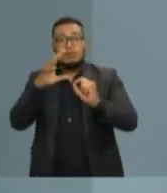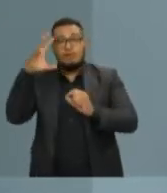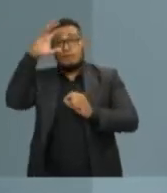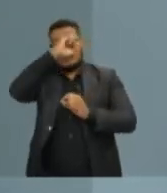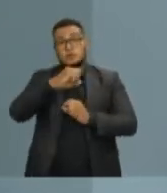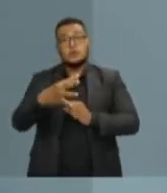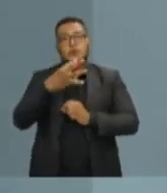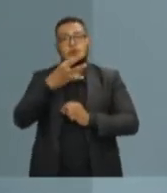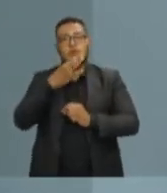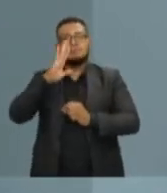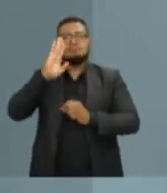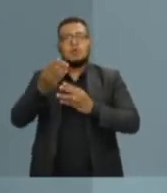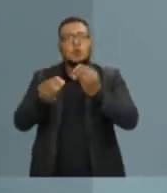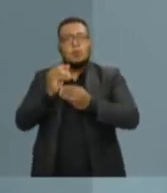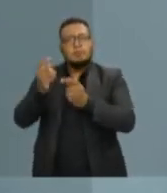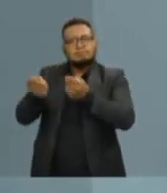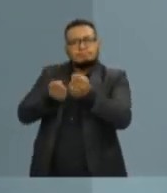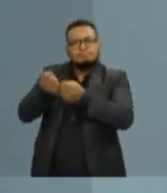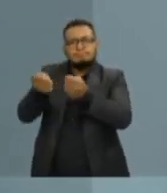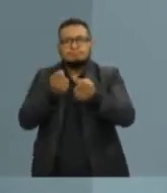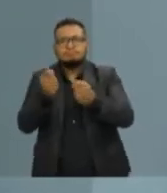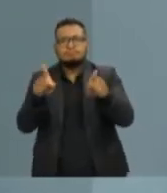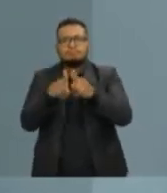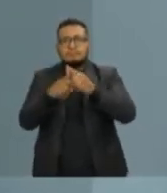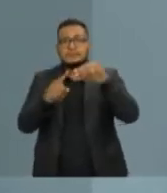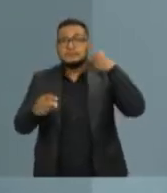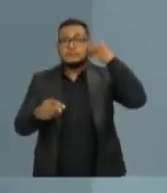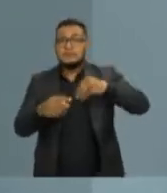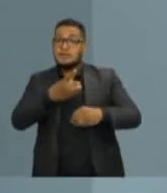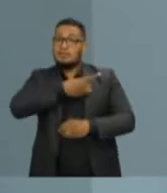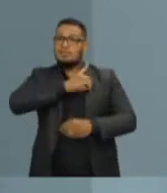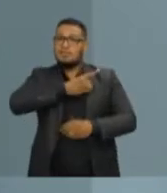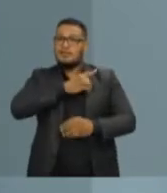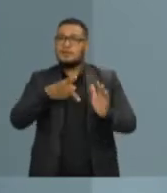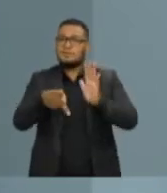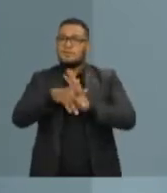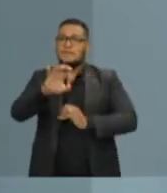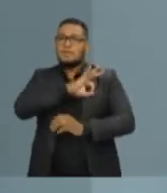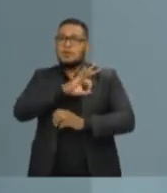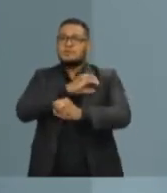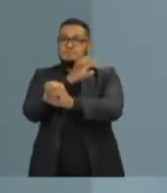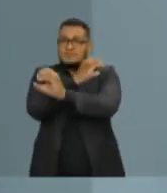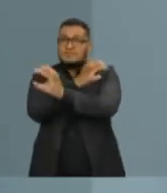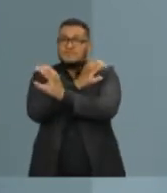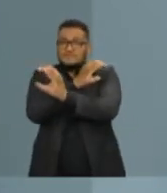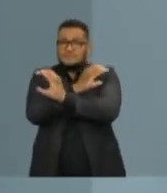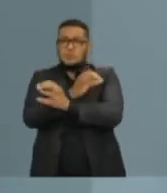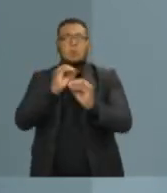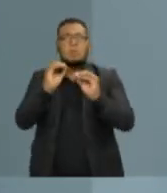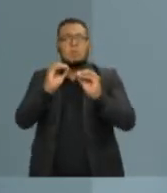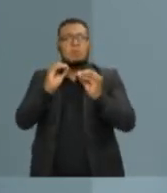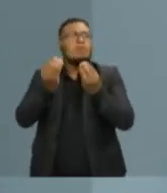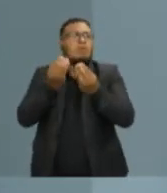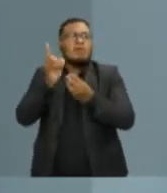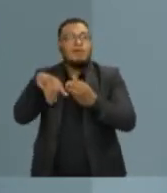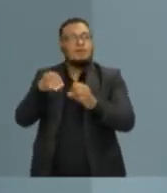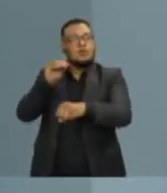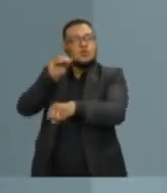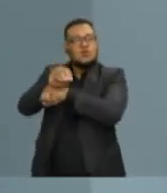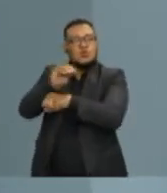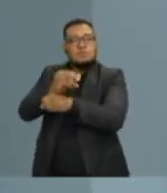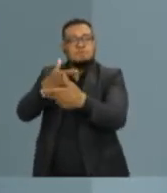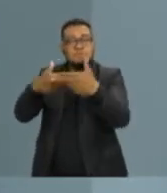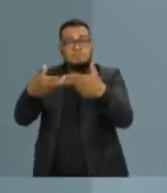cuidar de descontas e juntar com a experiência como delegado da Polícia Civil, onde tivemos a sensibilidade para cuidar de quem mais precisa. É